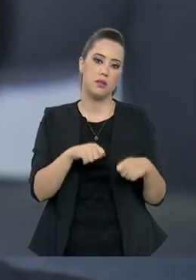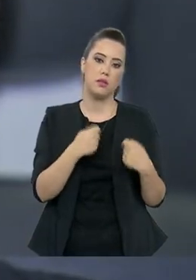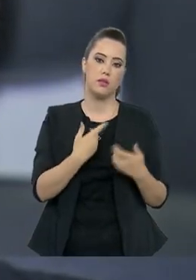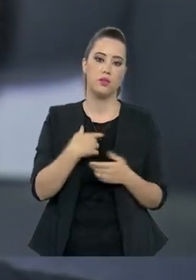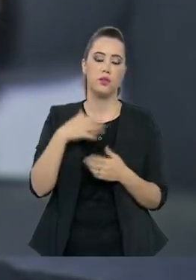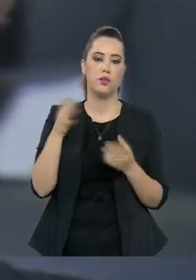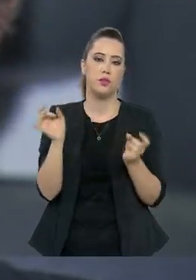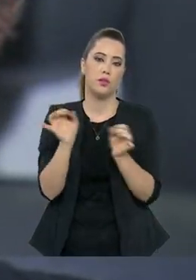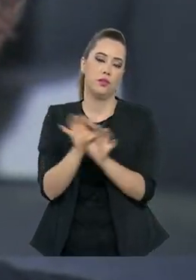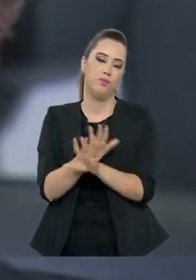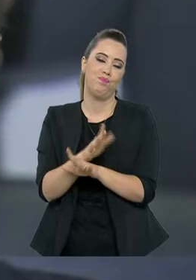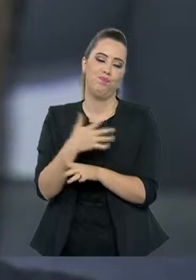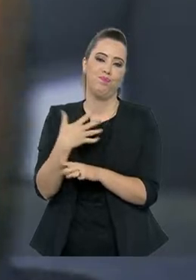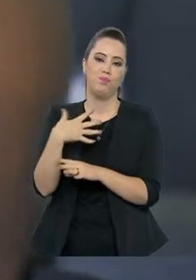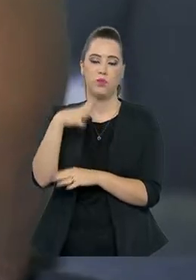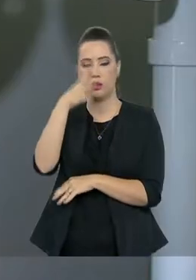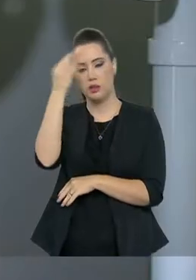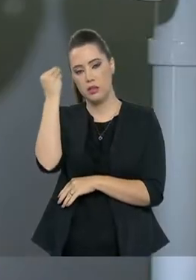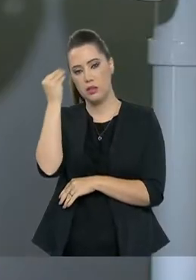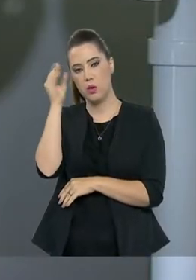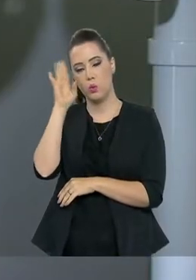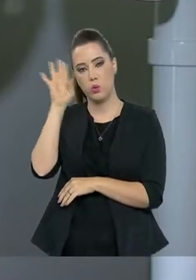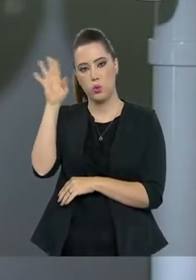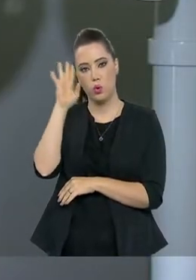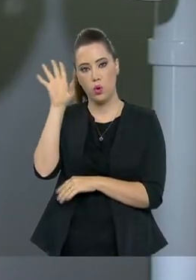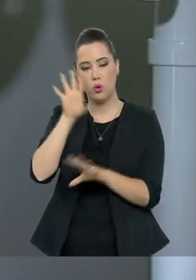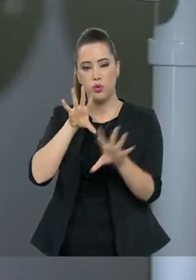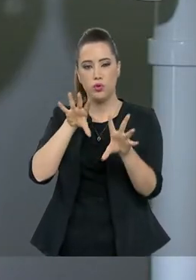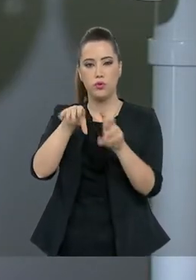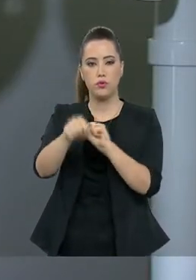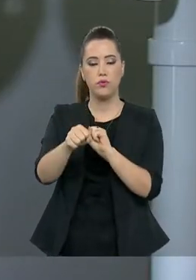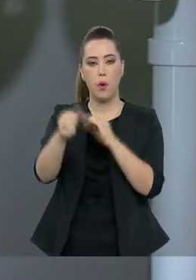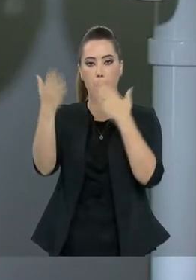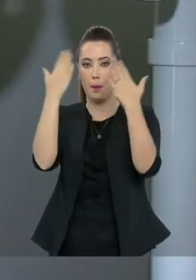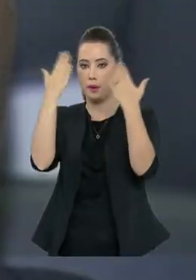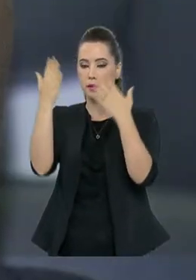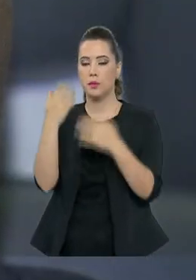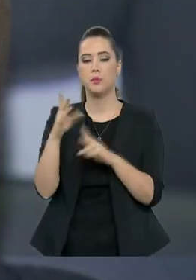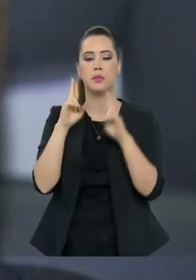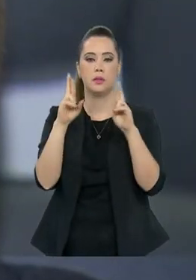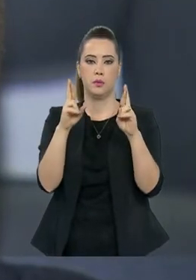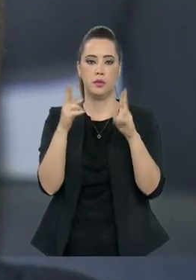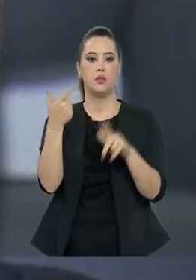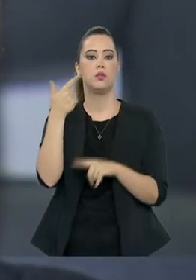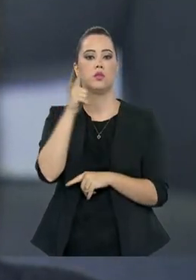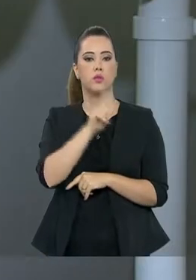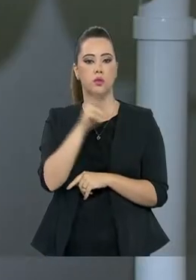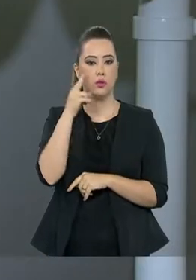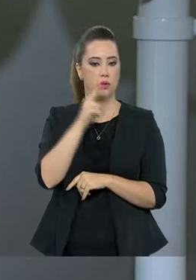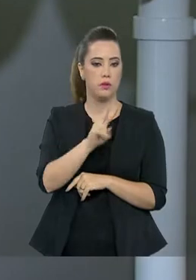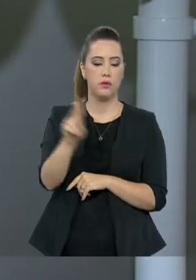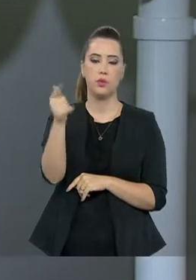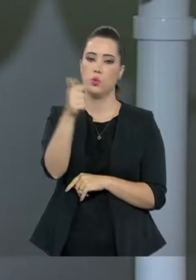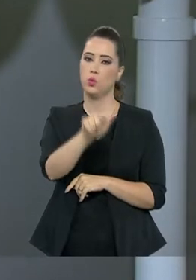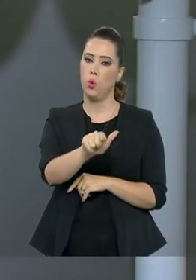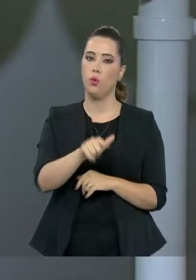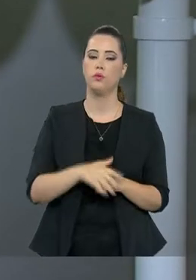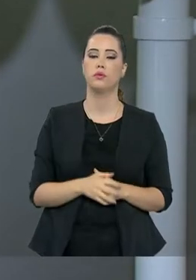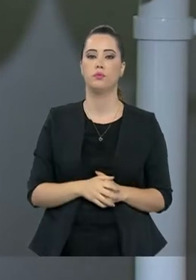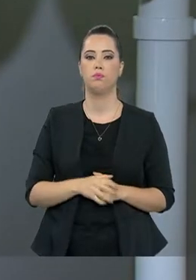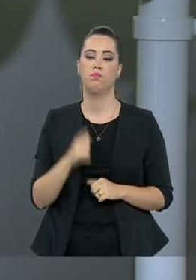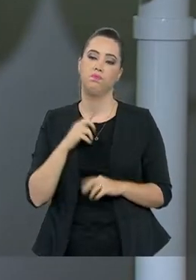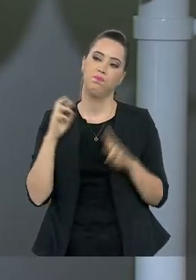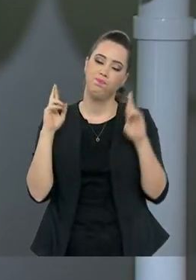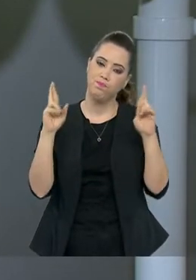o sonho de se formar em psicologia. Mas tem esperança de voltar a enxergar e terminar a faculdade. Eu tenho esperança, eu